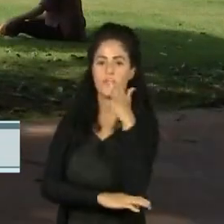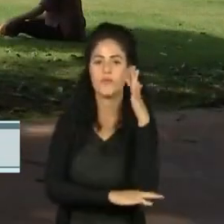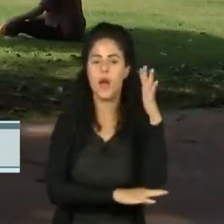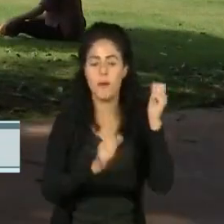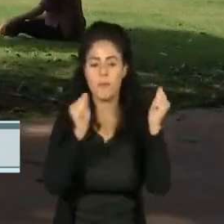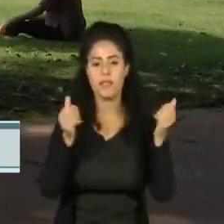alterações.